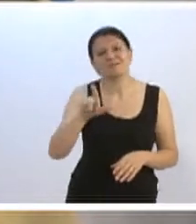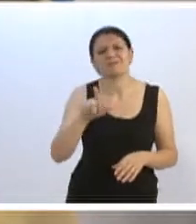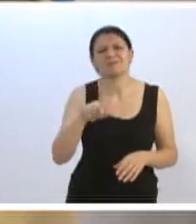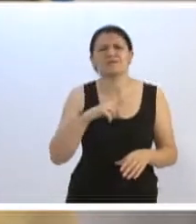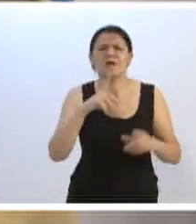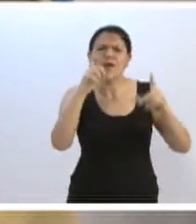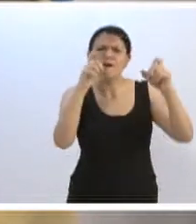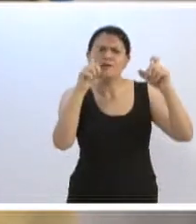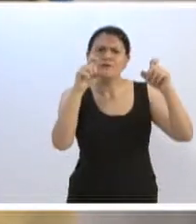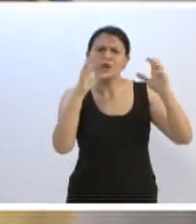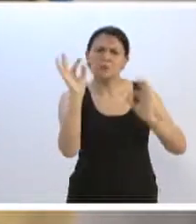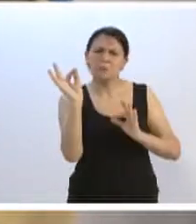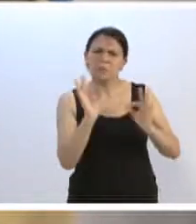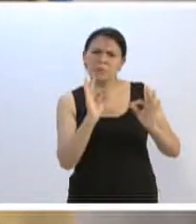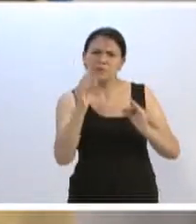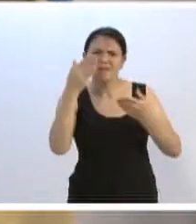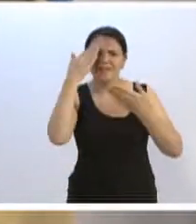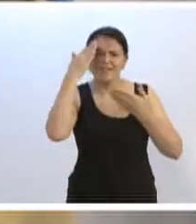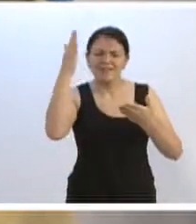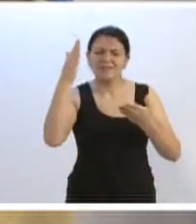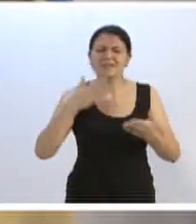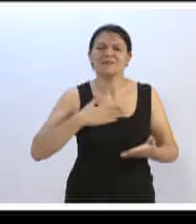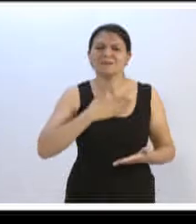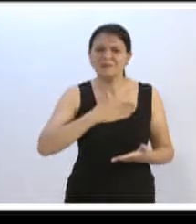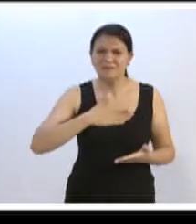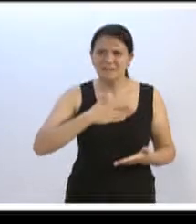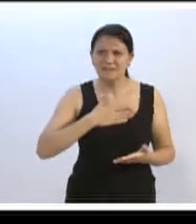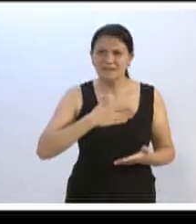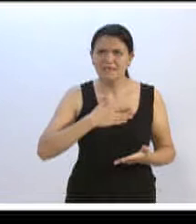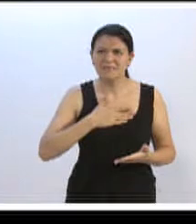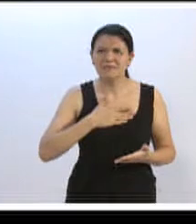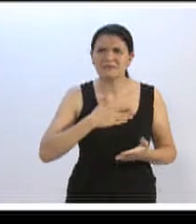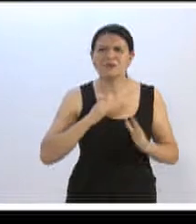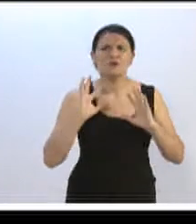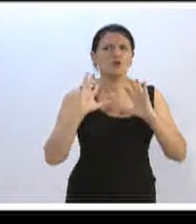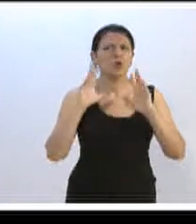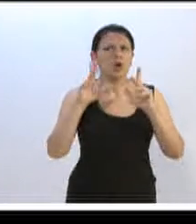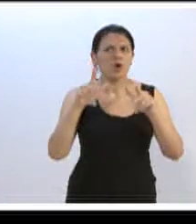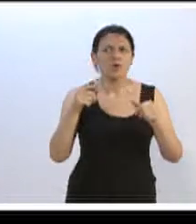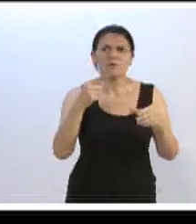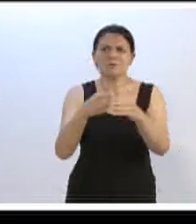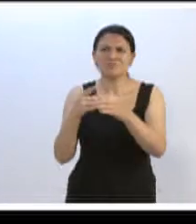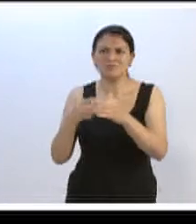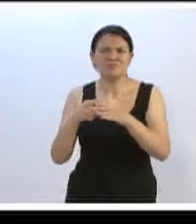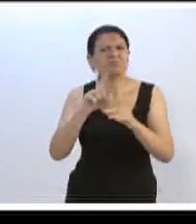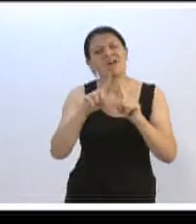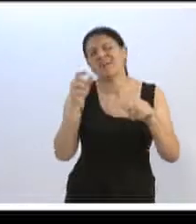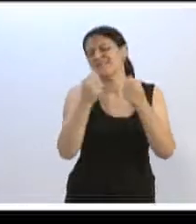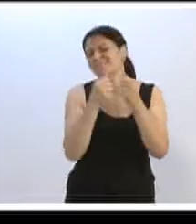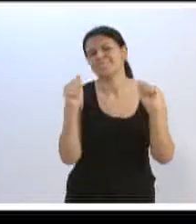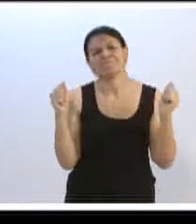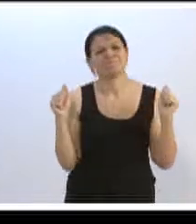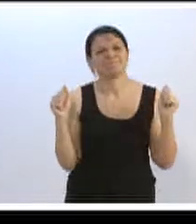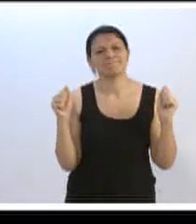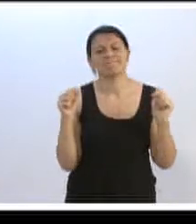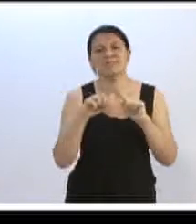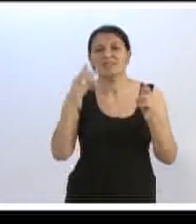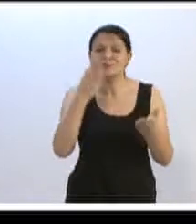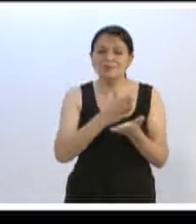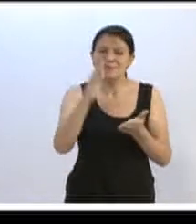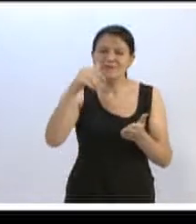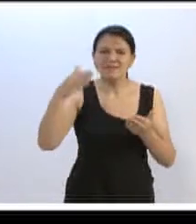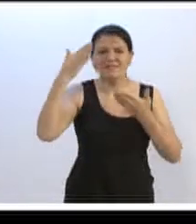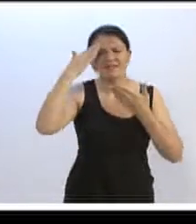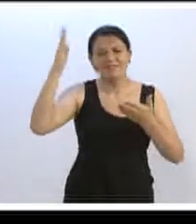ali, que preparei aqui para agradecer, gostaria de fazer de todos os municípios, mas isso ainda não foi possível, mas inicialmente aqui o agradecimento